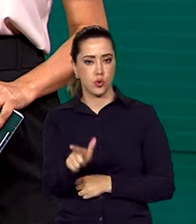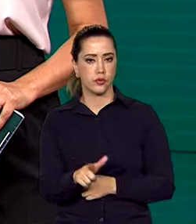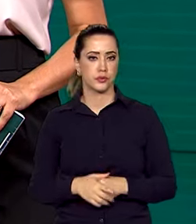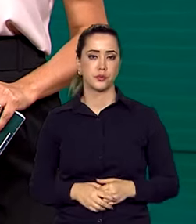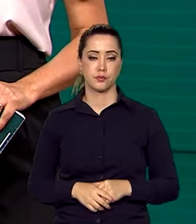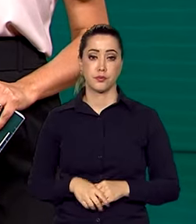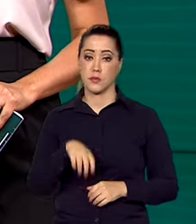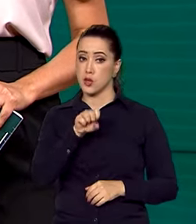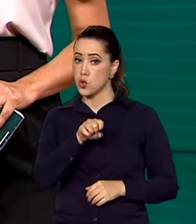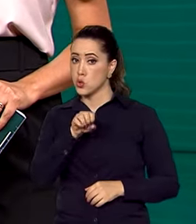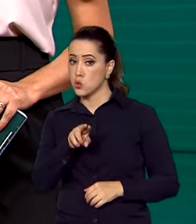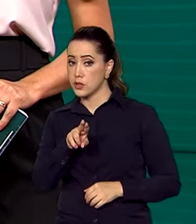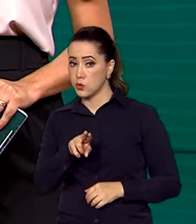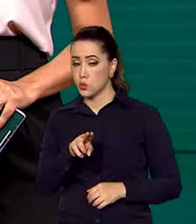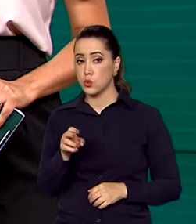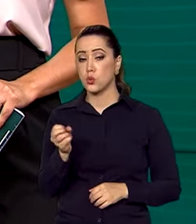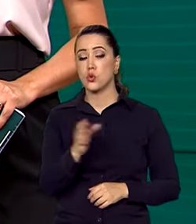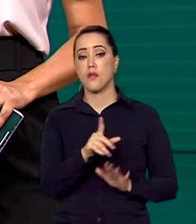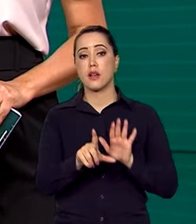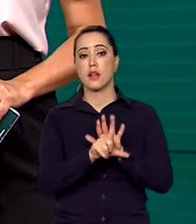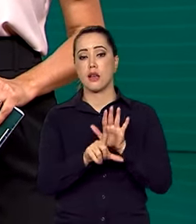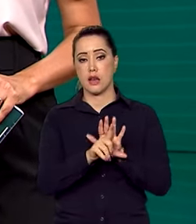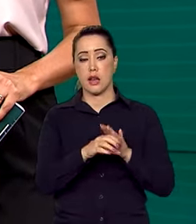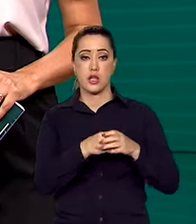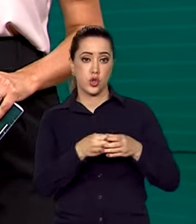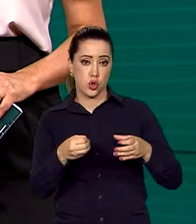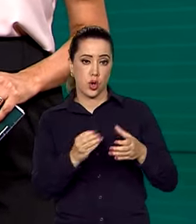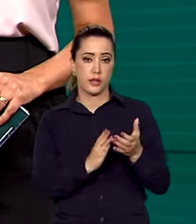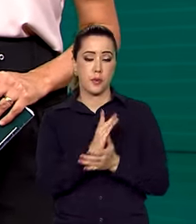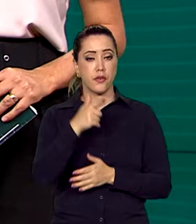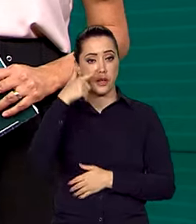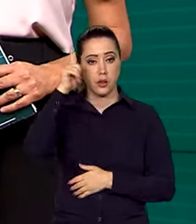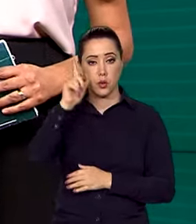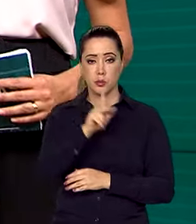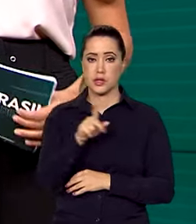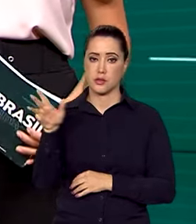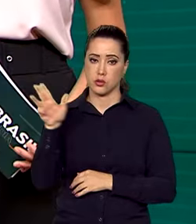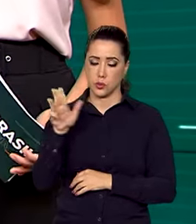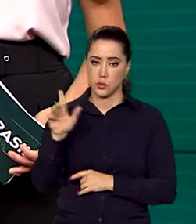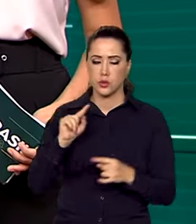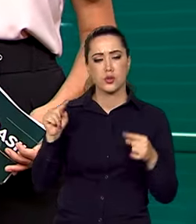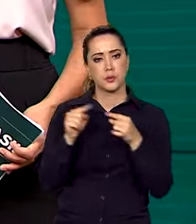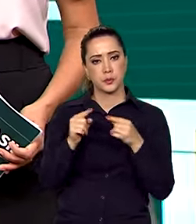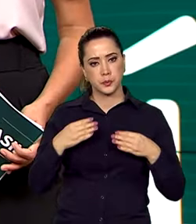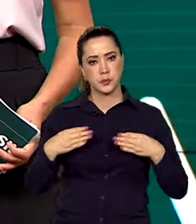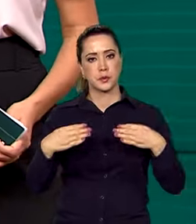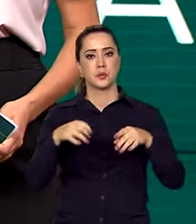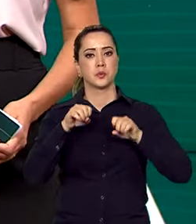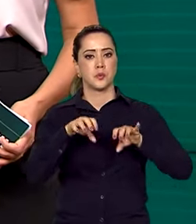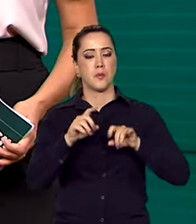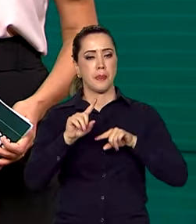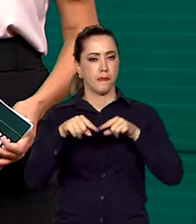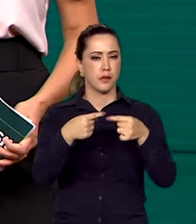O SISU vai ser alterado com a nova lei de cotas sancionada ontem pelo presidente Lula. De acordo com o Ministério da Educação,